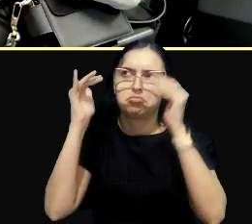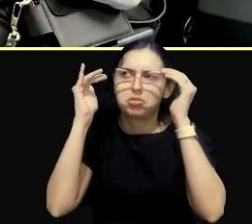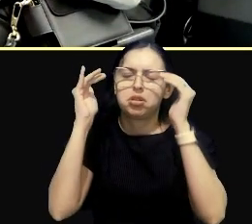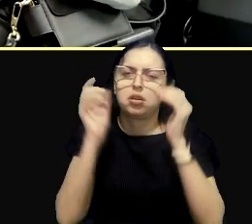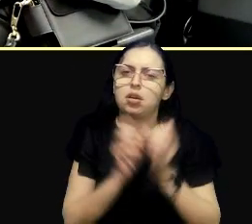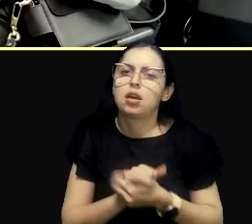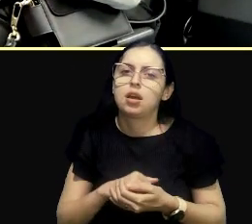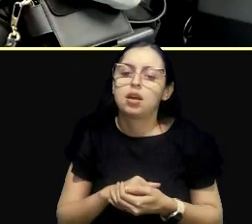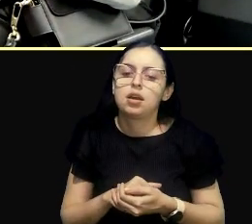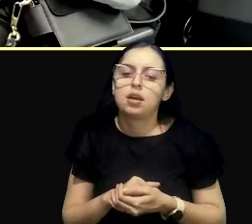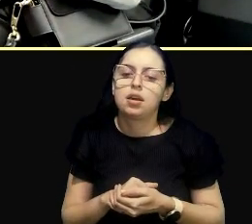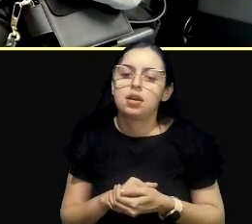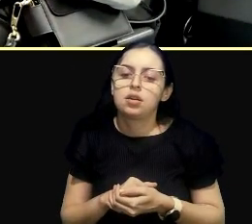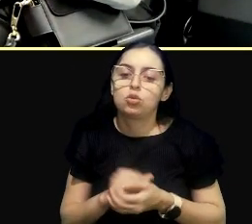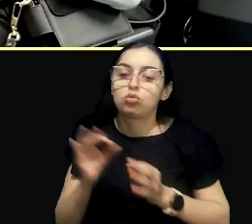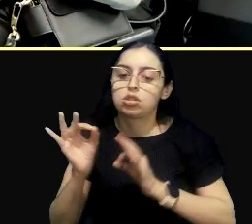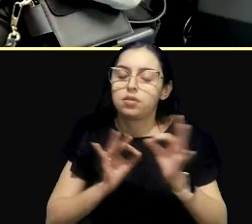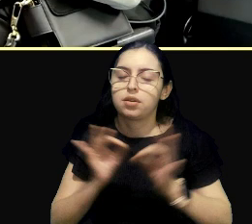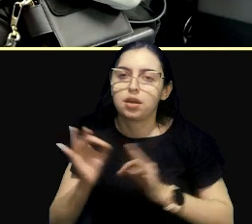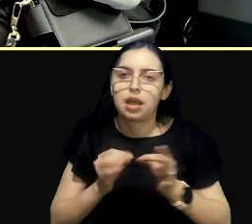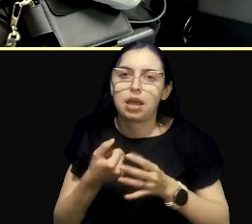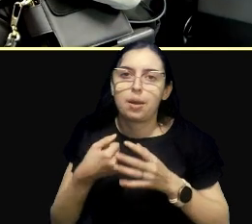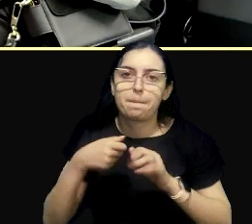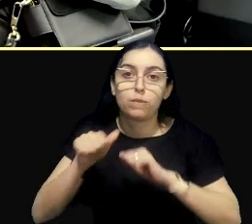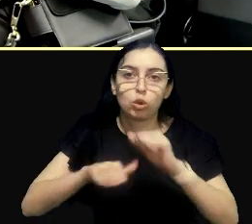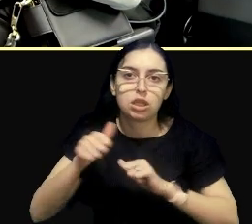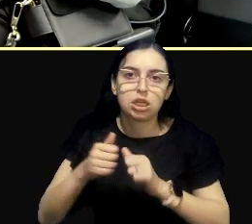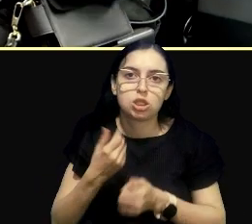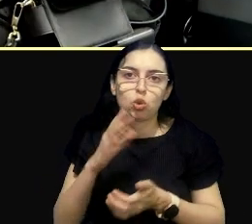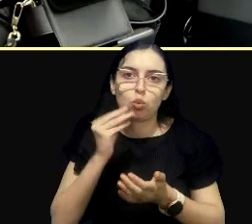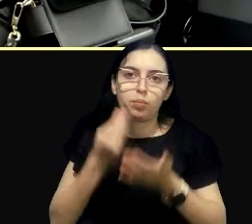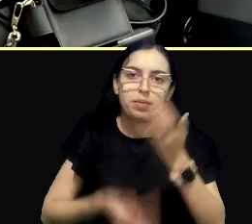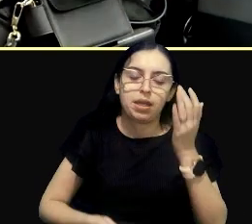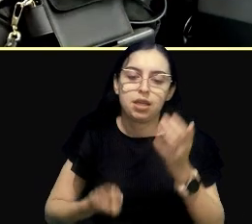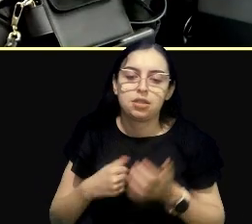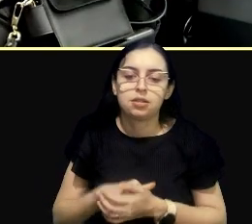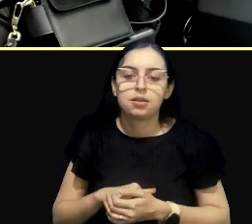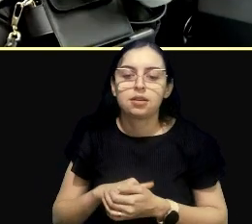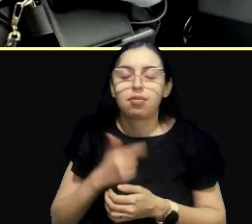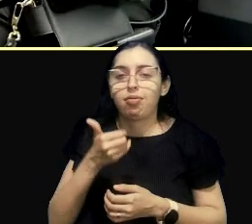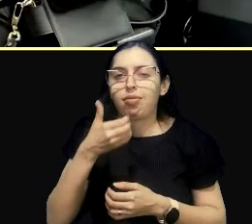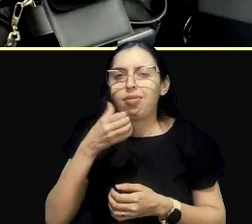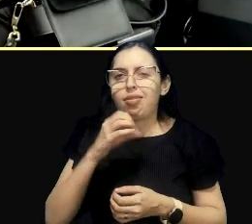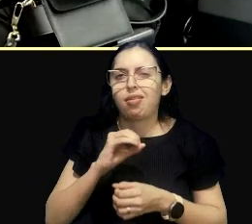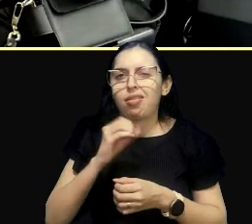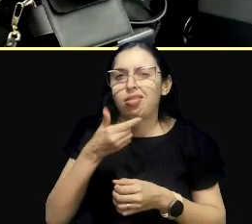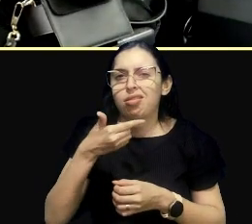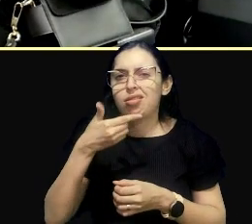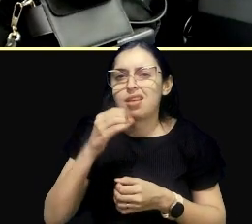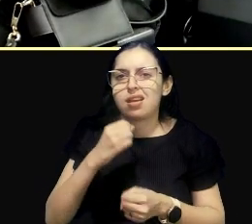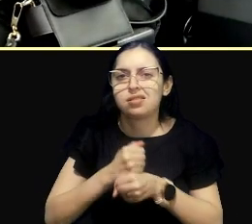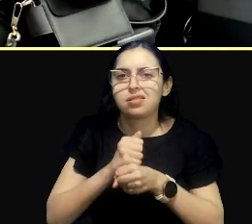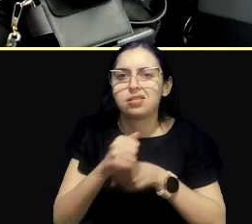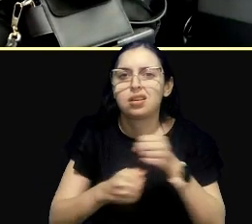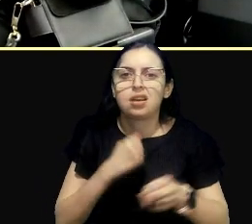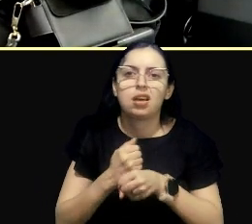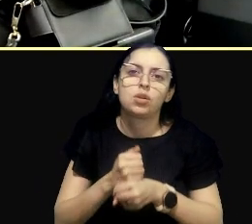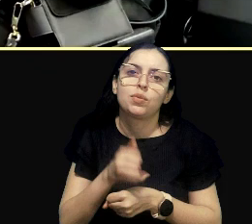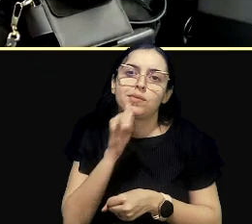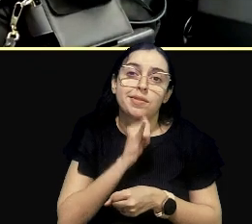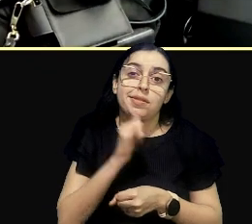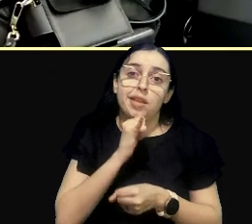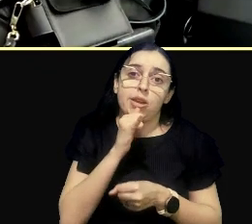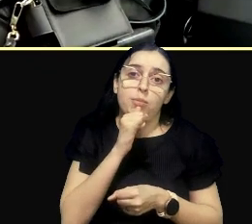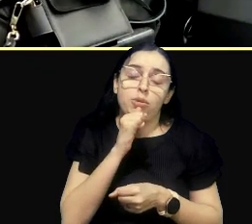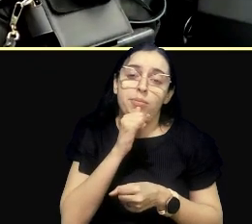que na parte de reparação dos danos, às vezes você precisa de 10 anos, por exemplo, para dar a chance da área se recompor sozinha.